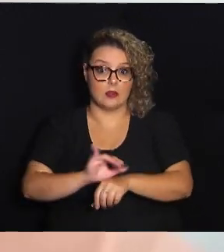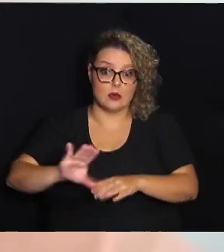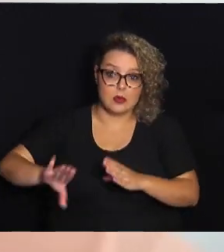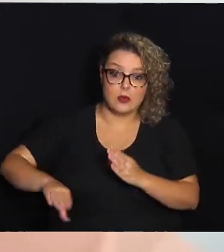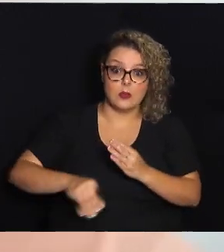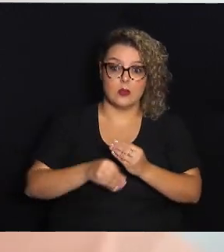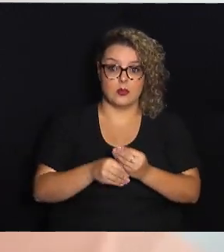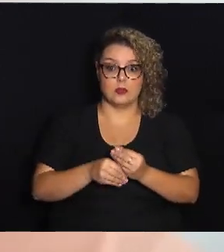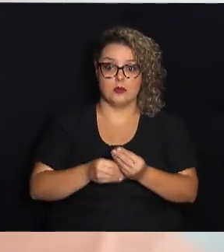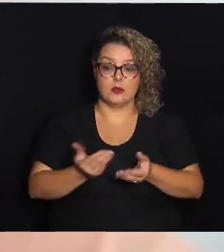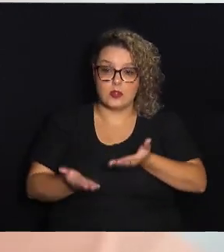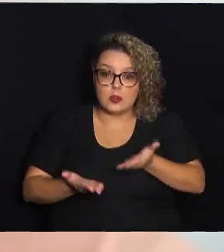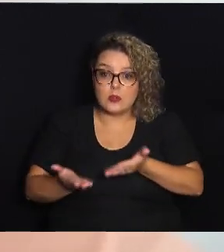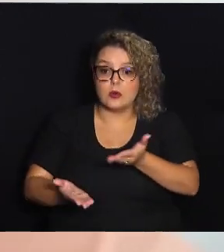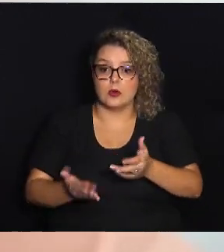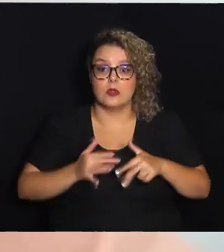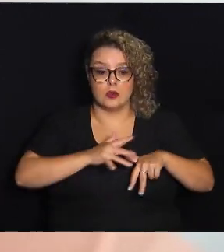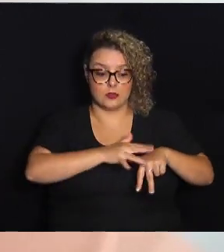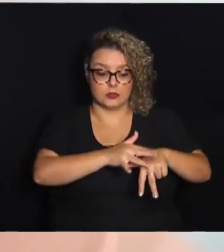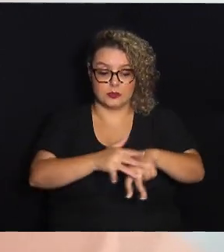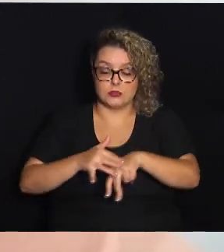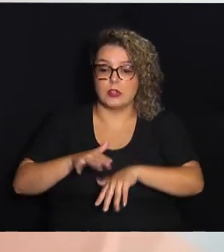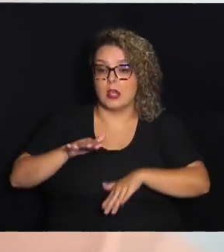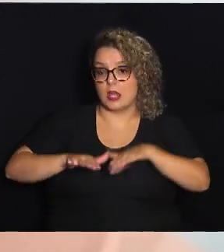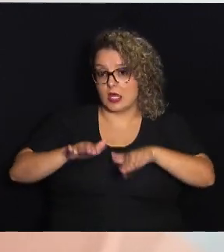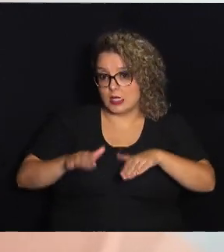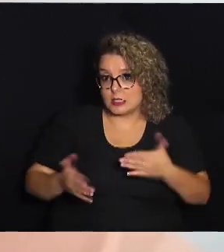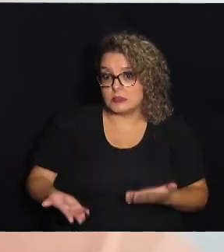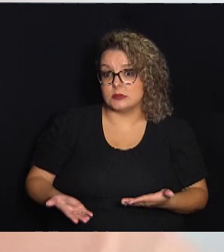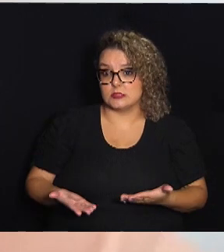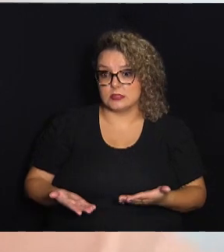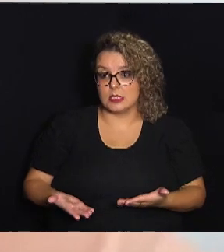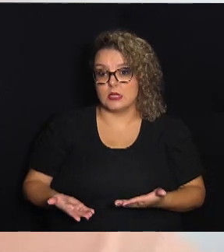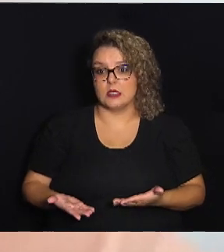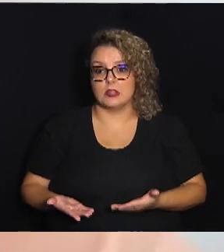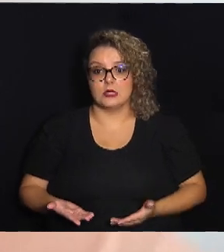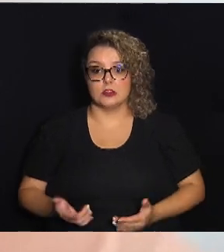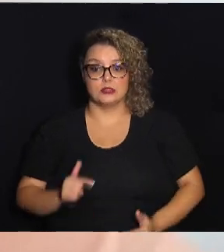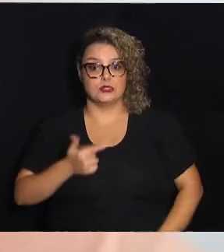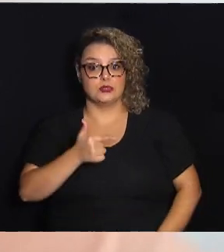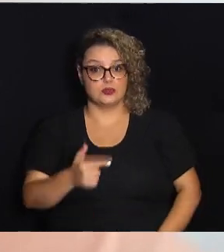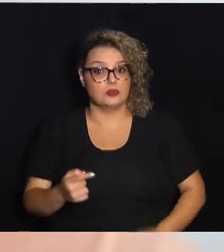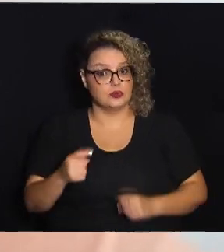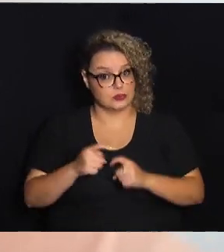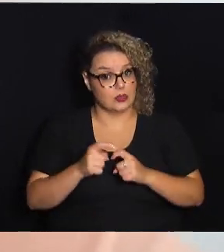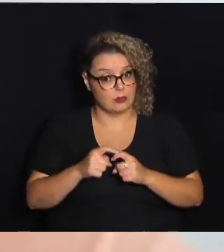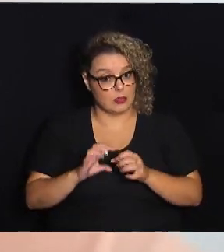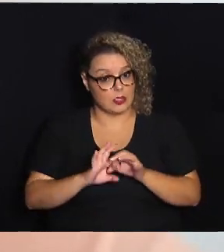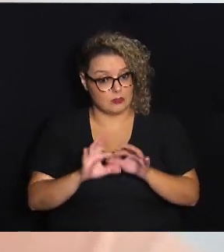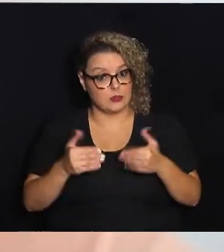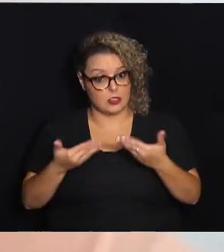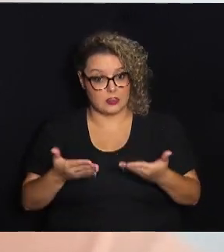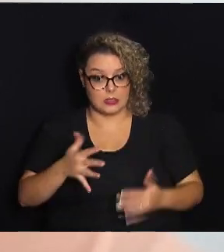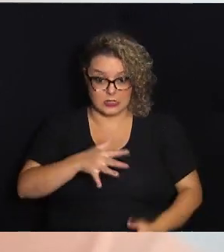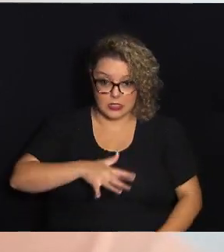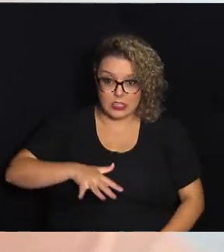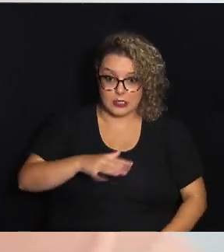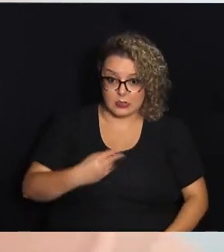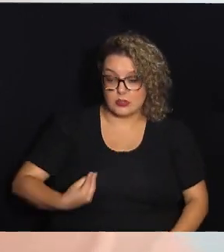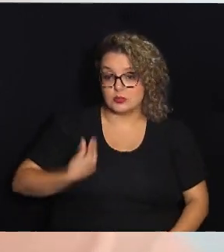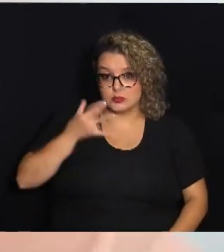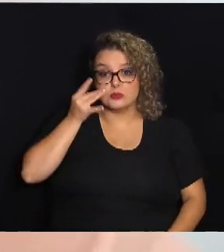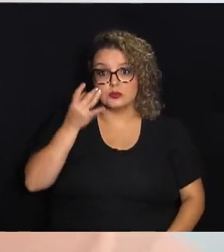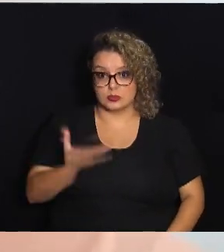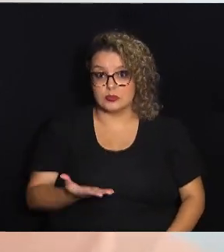uma ferramenta que vem a complementar o cuidado do paciente. Muitas vezes na eventualidade de não ter um médico disponível